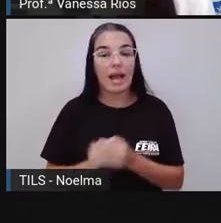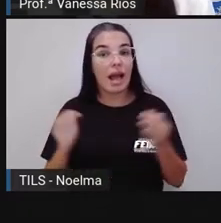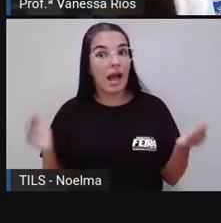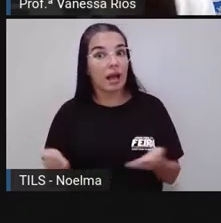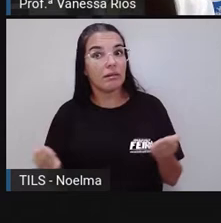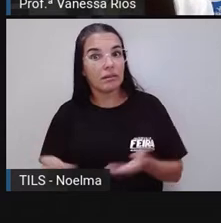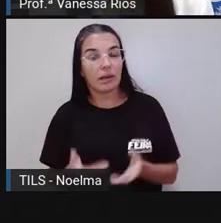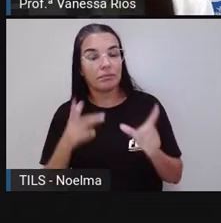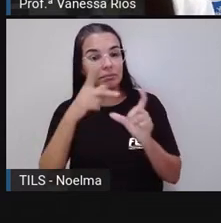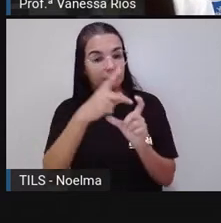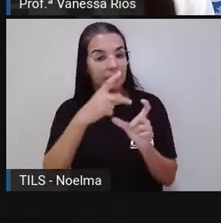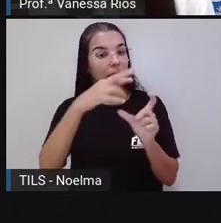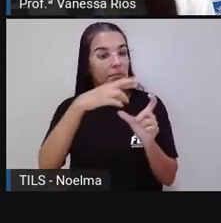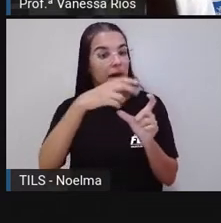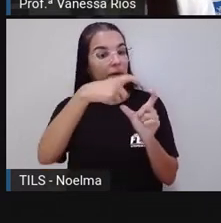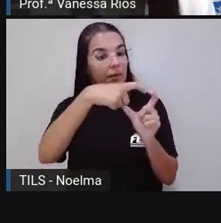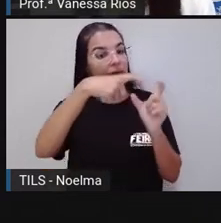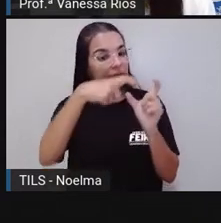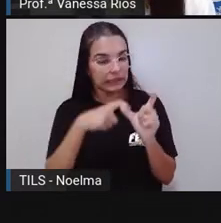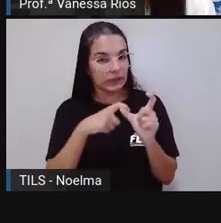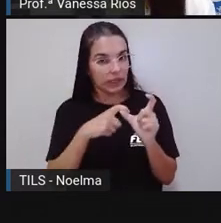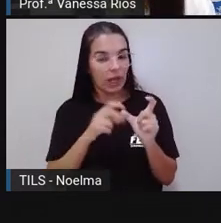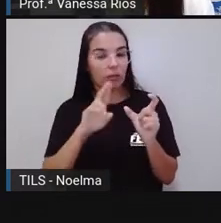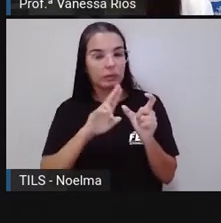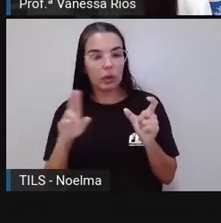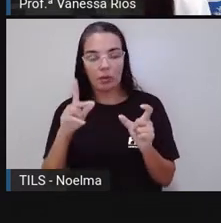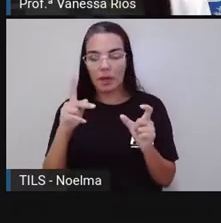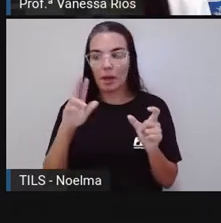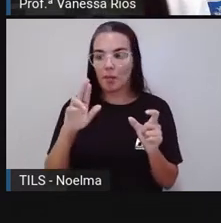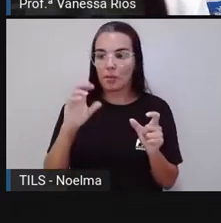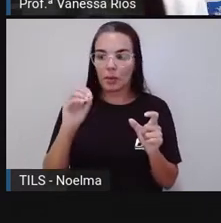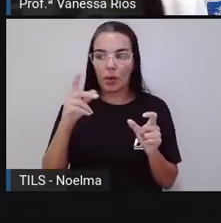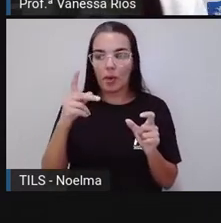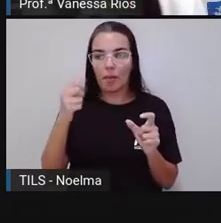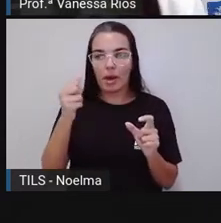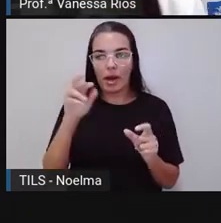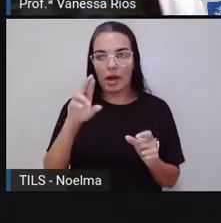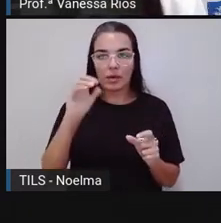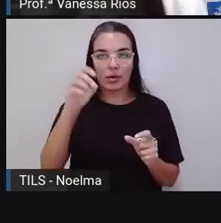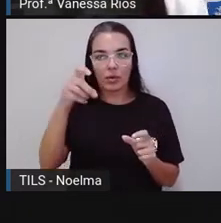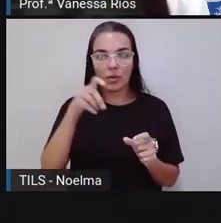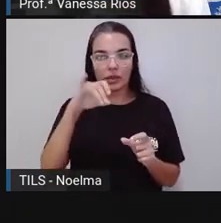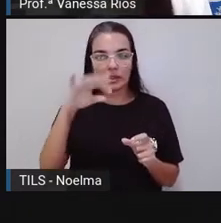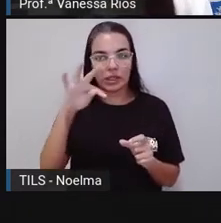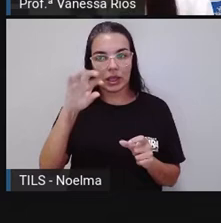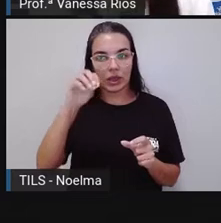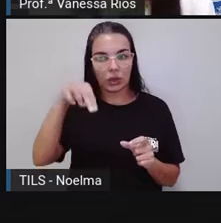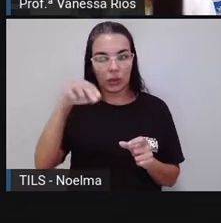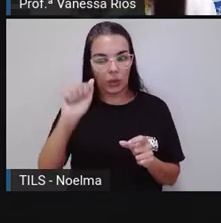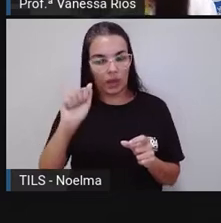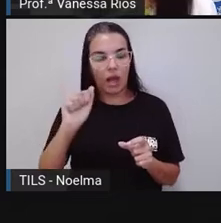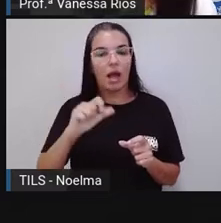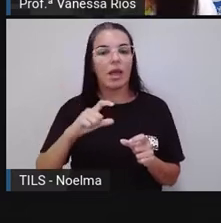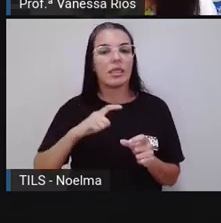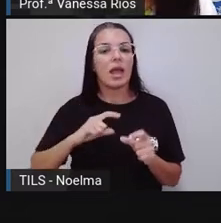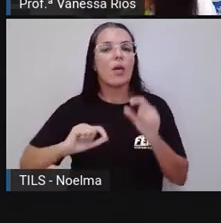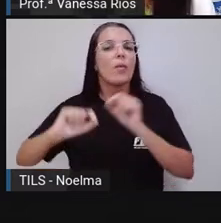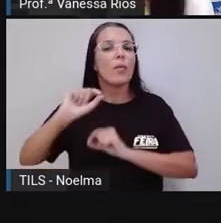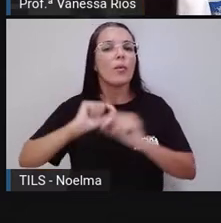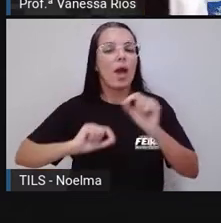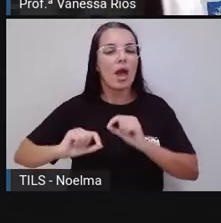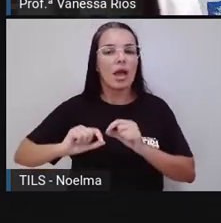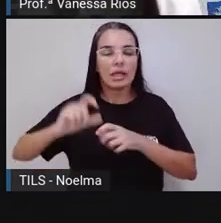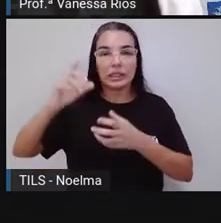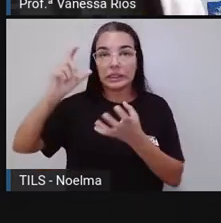Já as palavras proparoxítonas são aquelas em que a sílaba tônica é a multipenúltima.